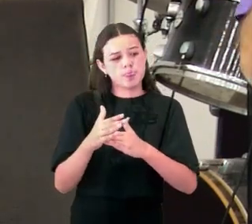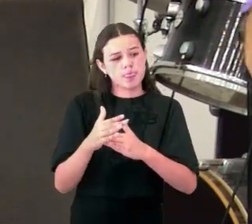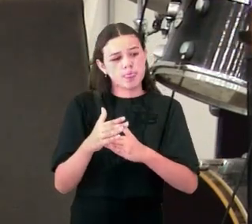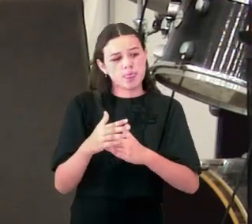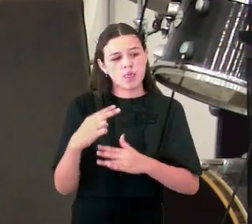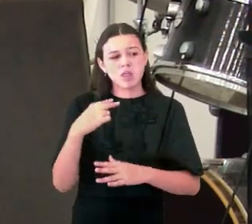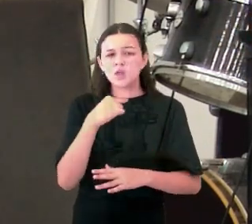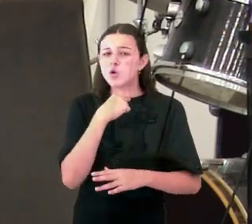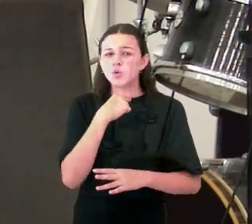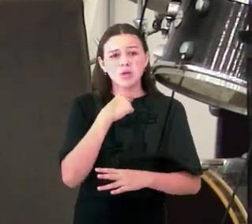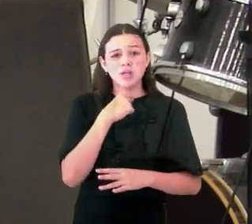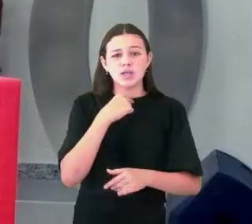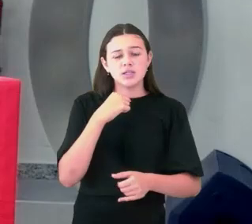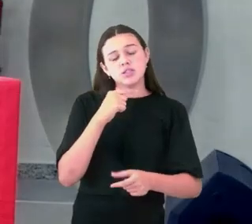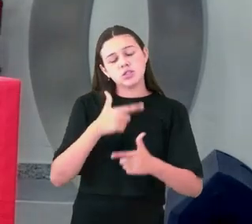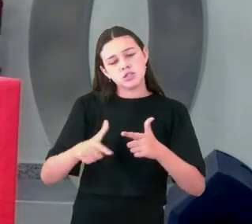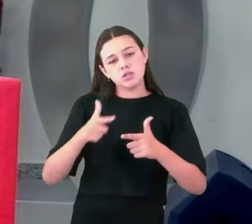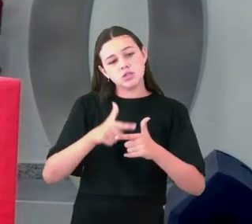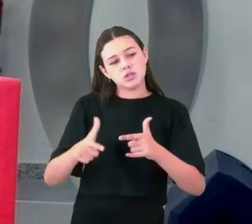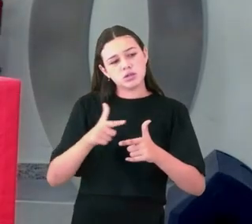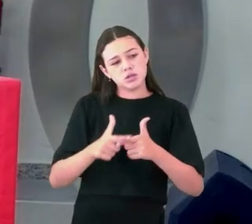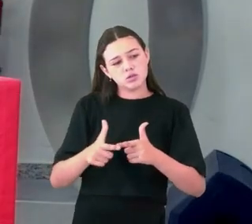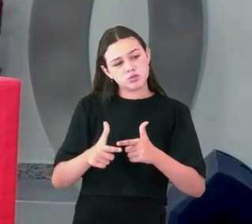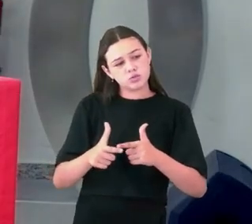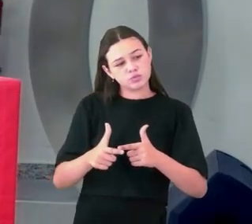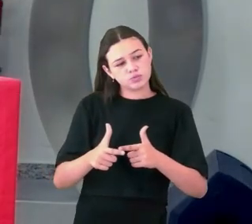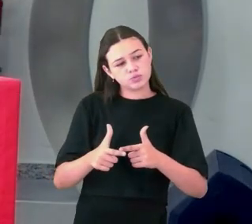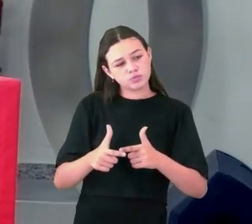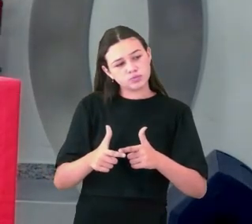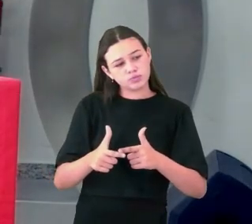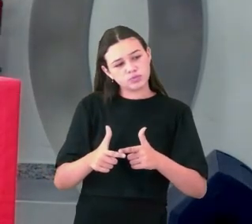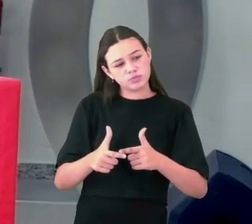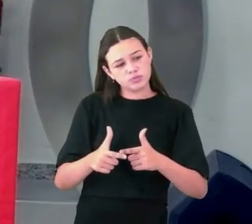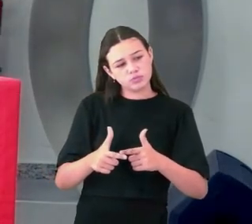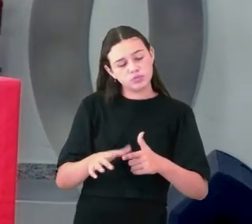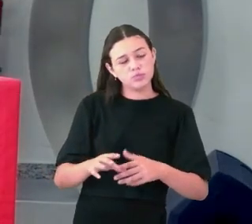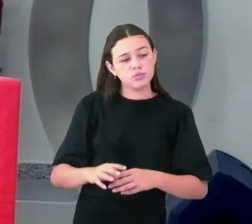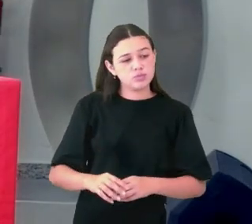E qual foi o propósito? Avance mais uma vez. Aí o texto diz assim,